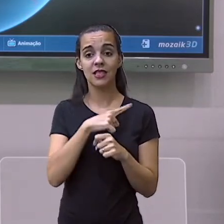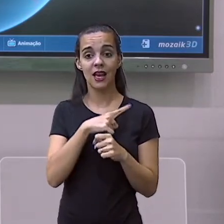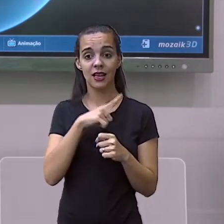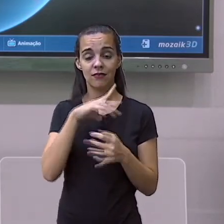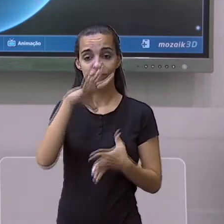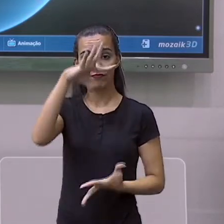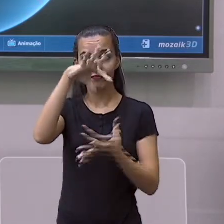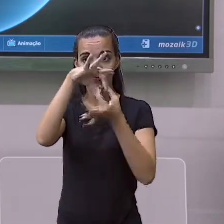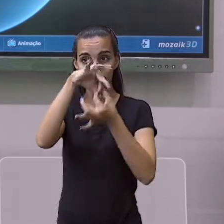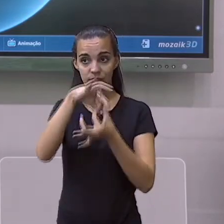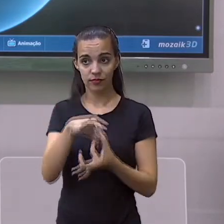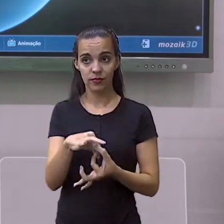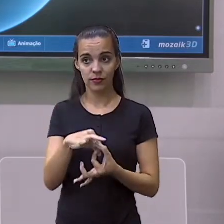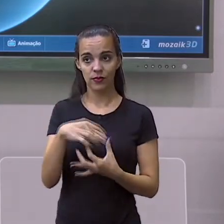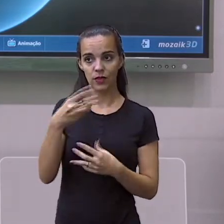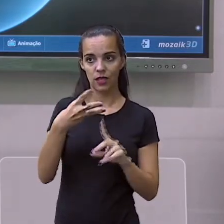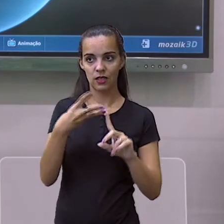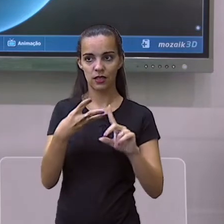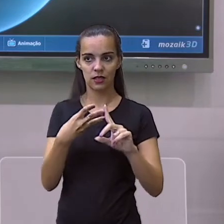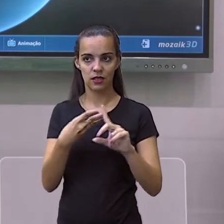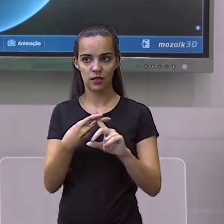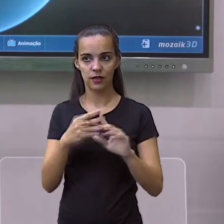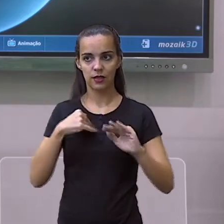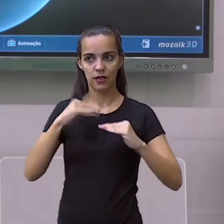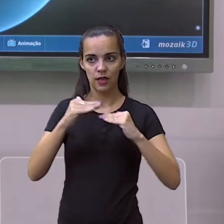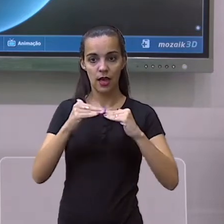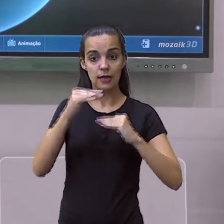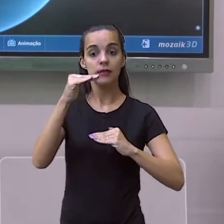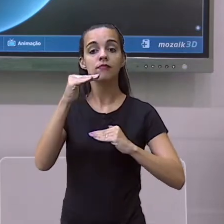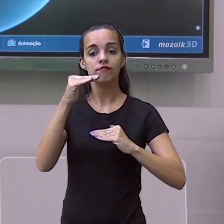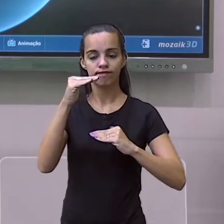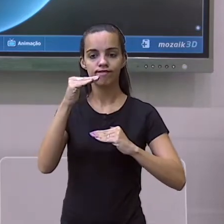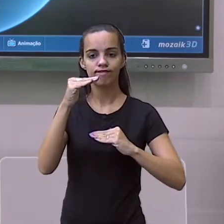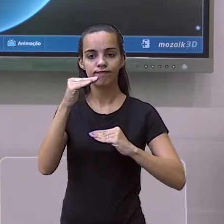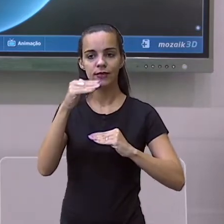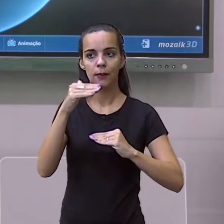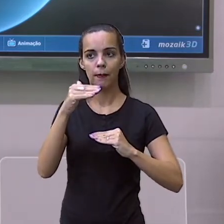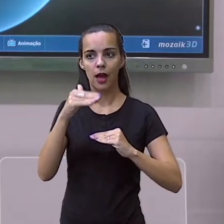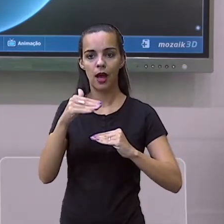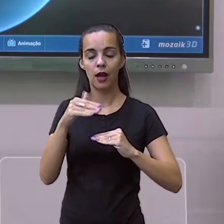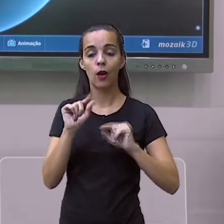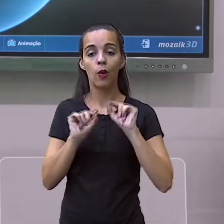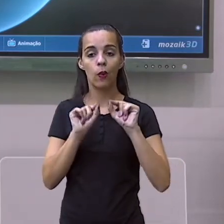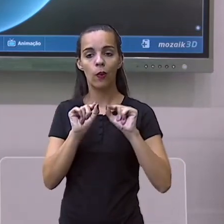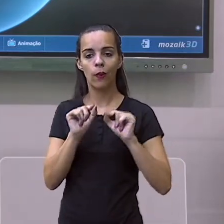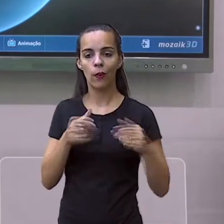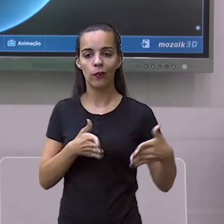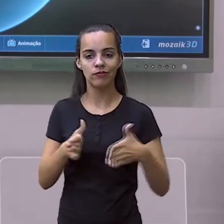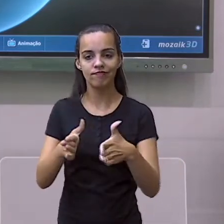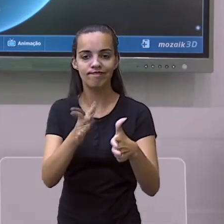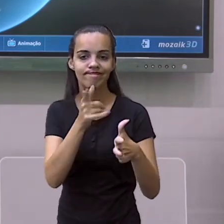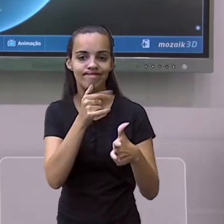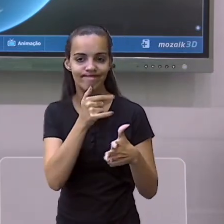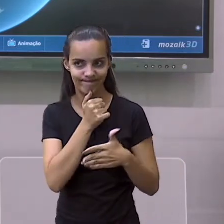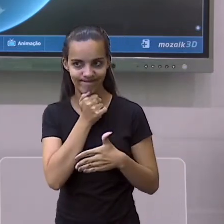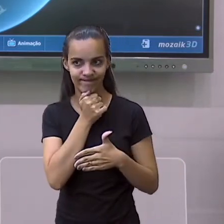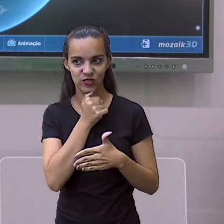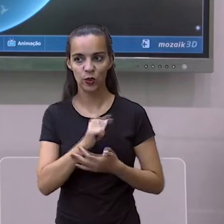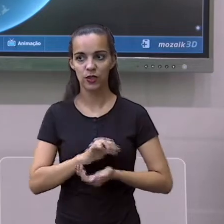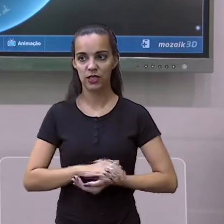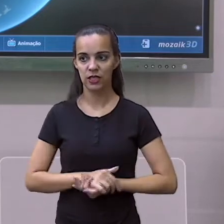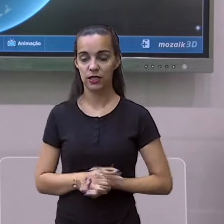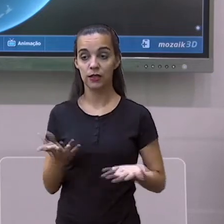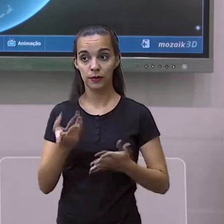de terra, ela separa dois oceanos, o Atlântico e o Pacífico. Então,